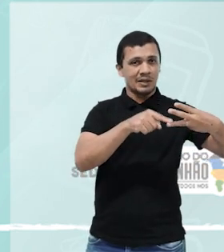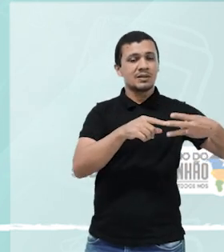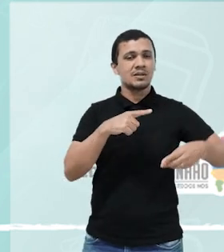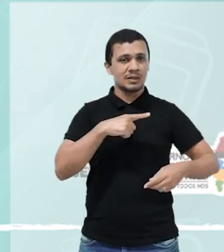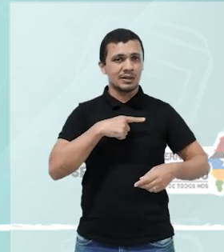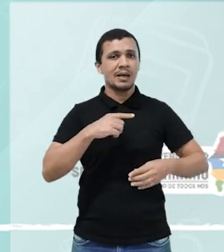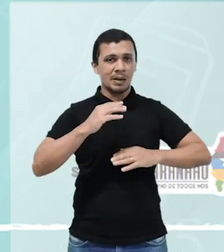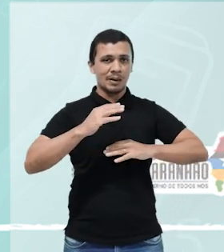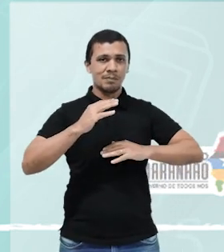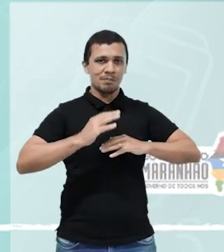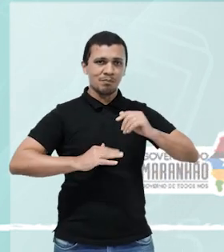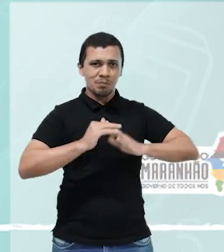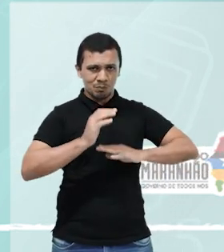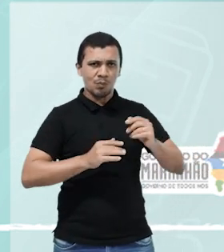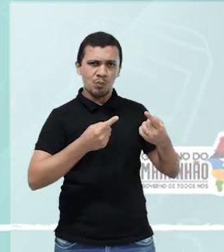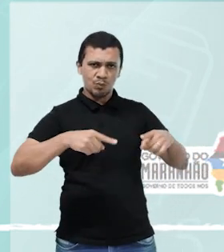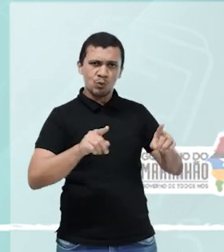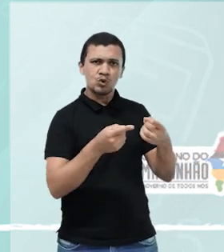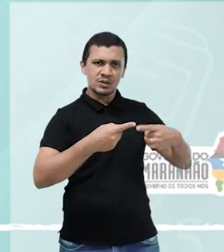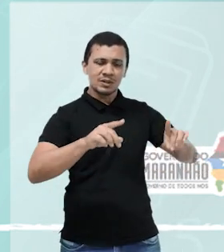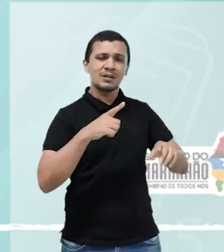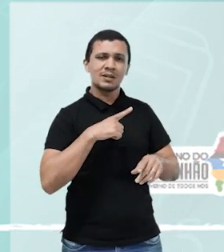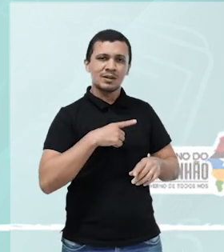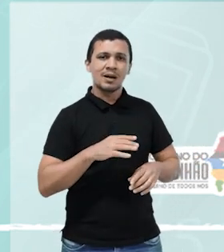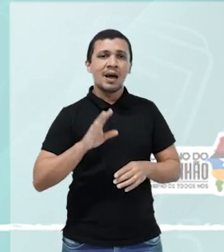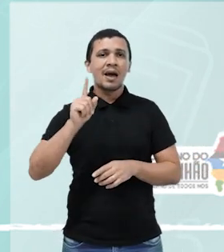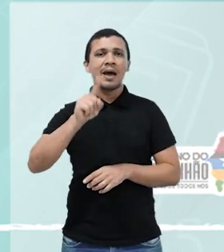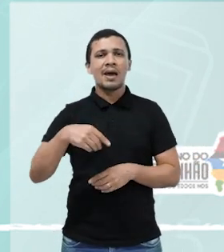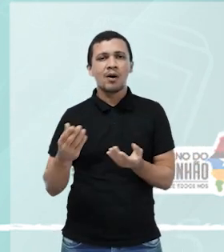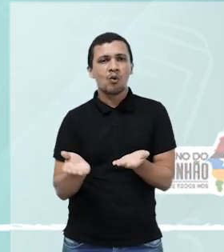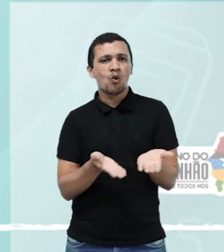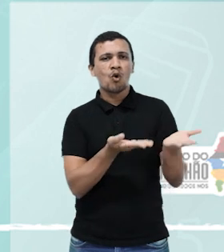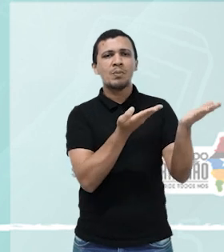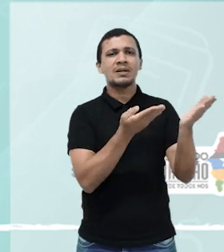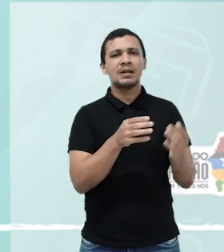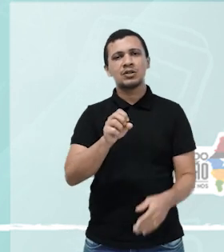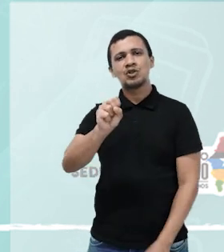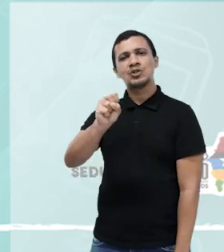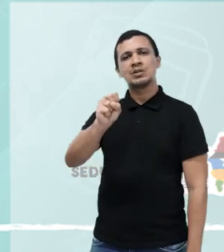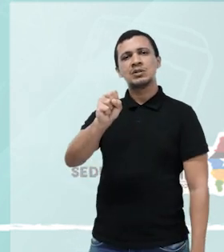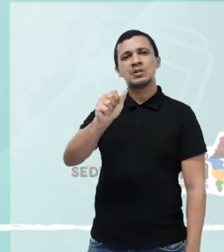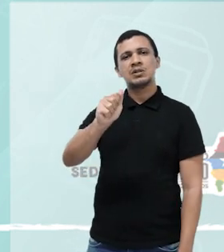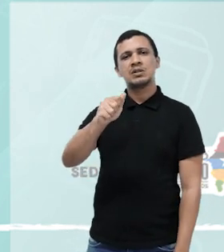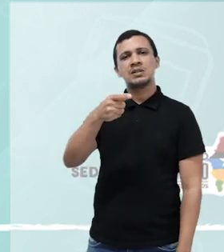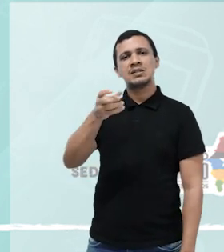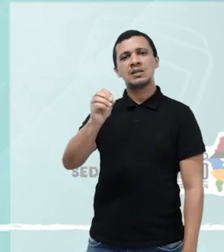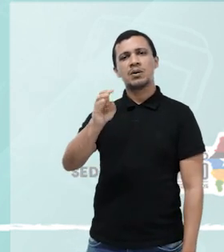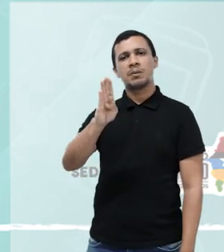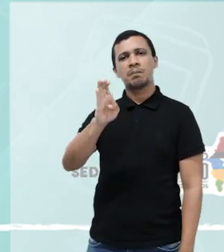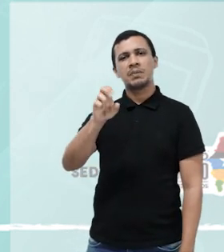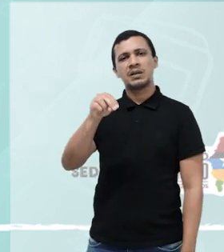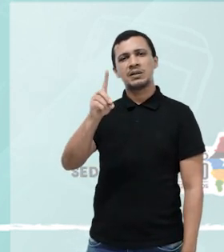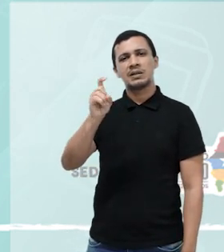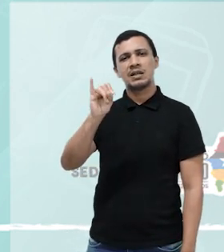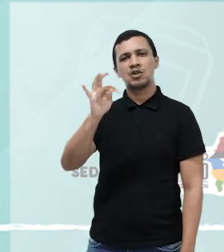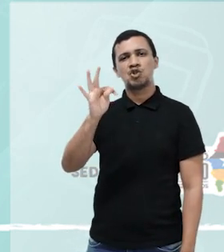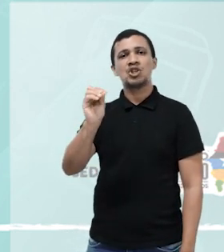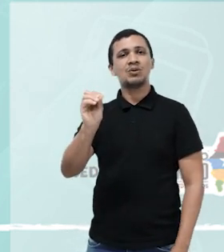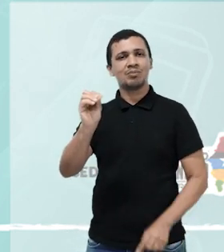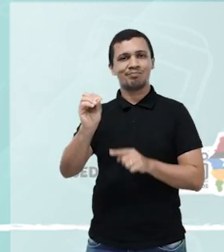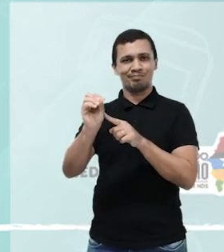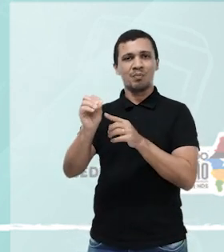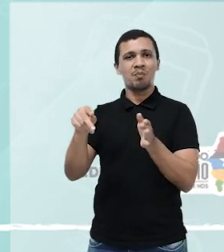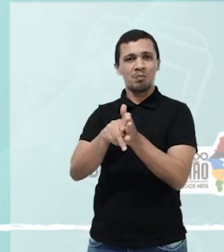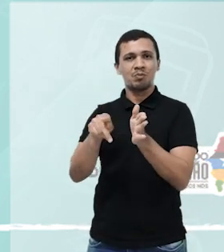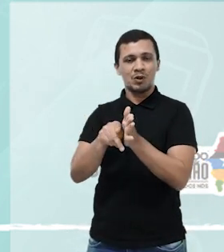específicos. E ela é praticada em homenagem a São Benedito. Olha o sincretismo que eu falei. São Benedito é católico. O tambor de